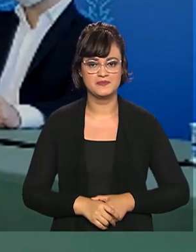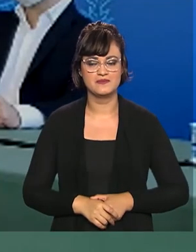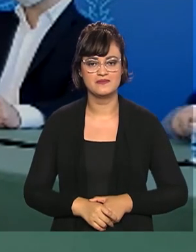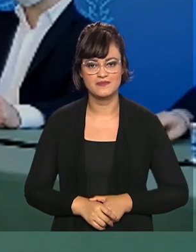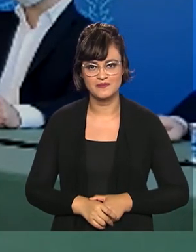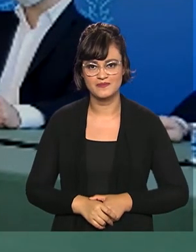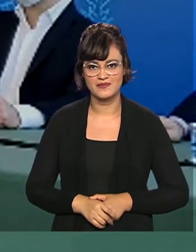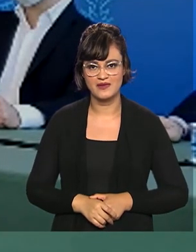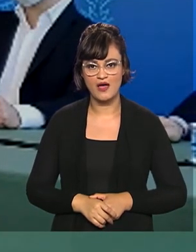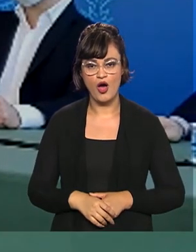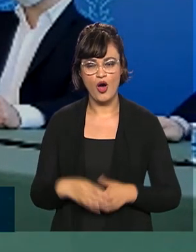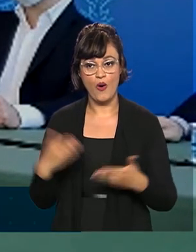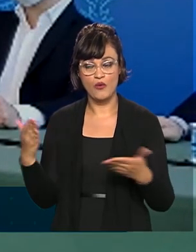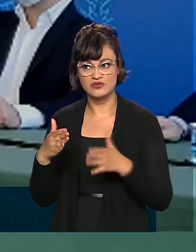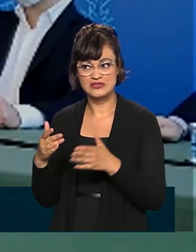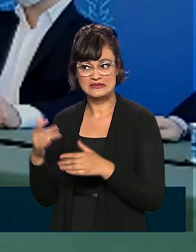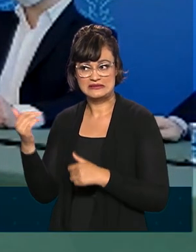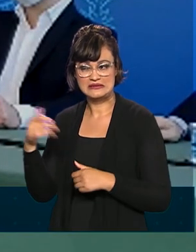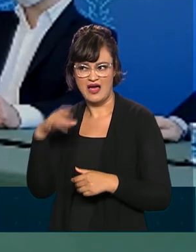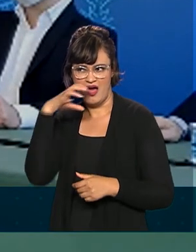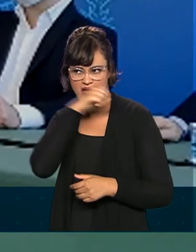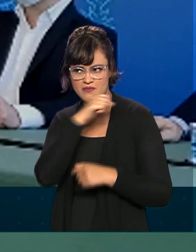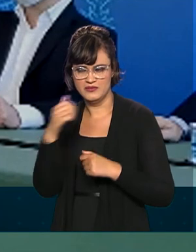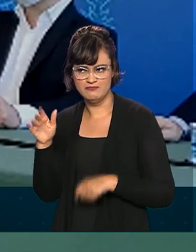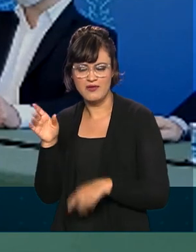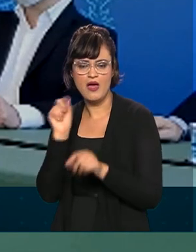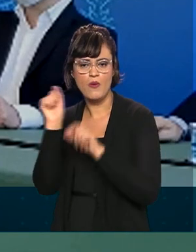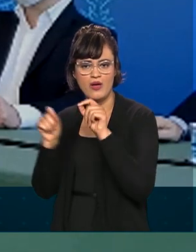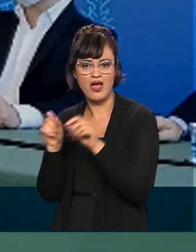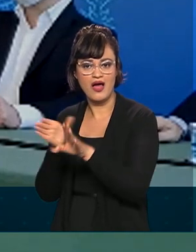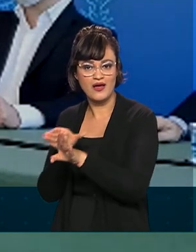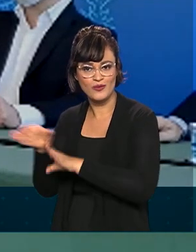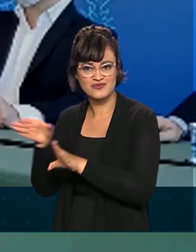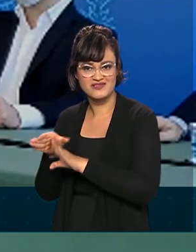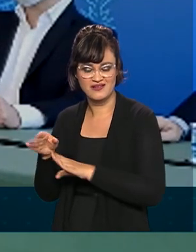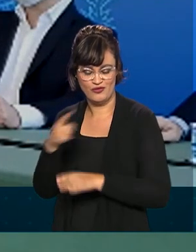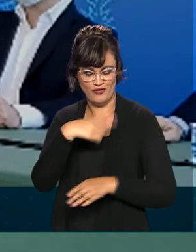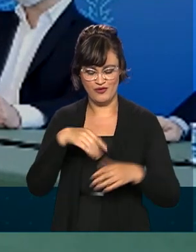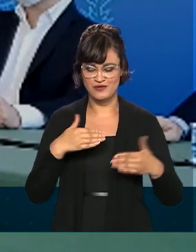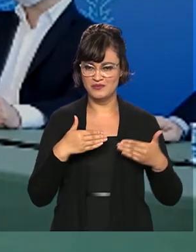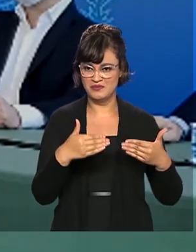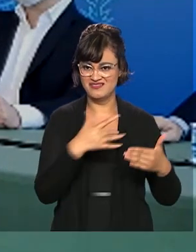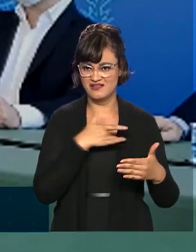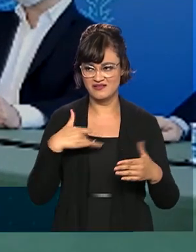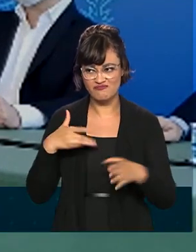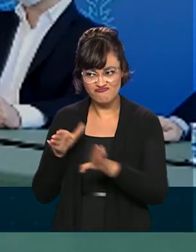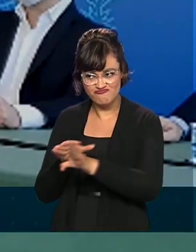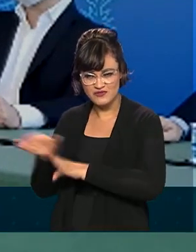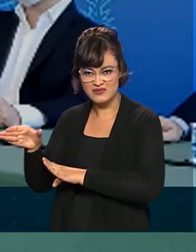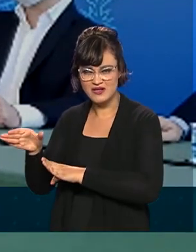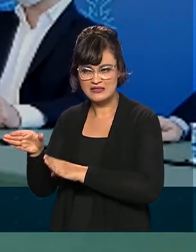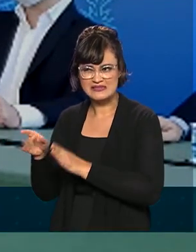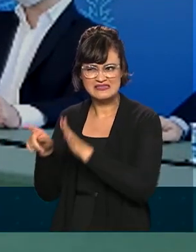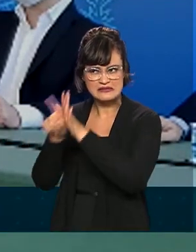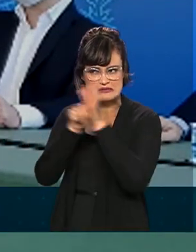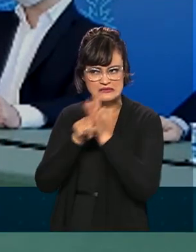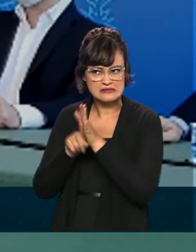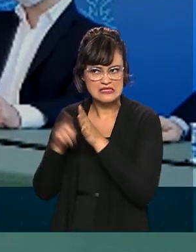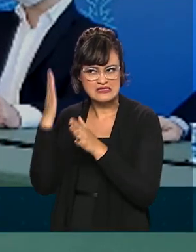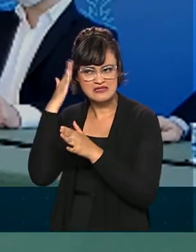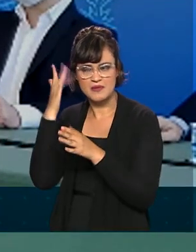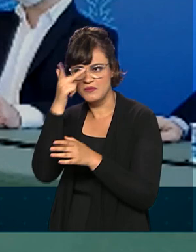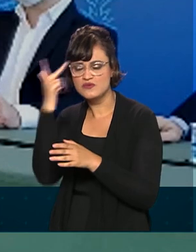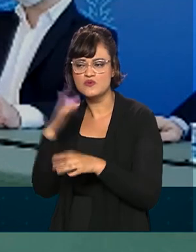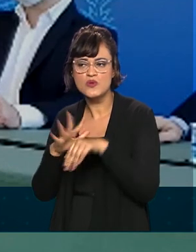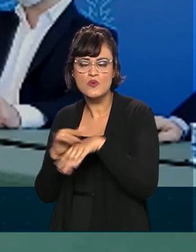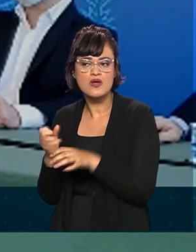O atendimento precoce é a orientação do Ministério da Saúde. A busca na triagem na unidade básica de